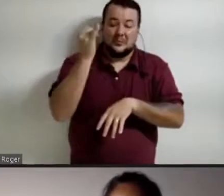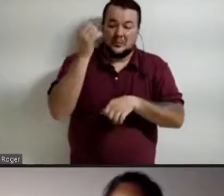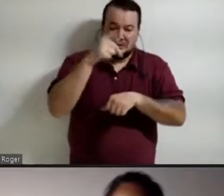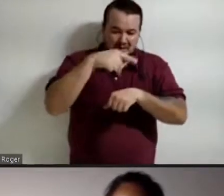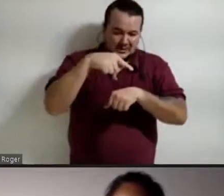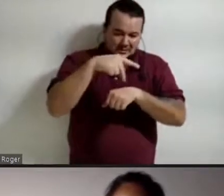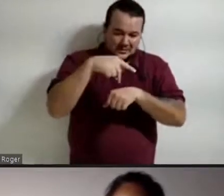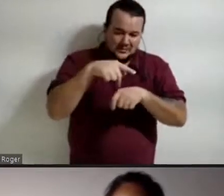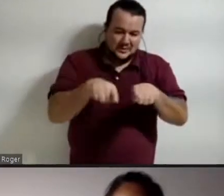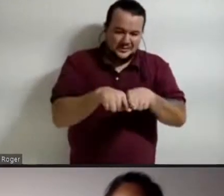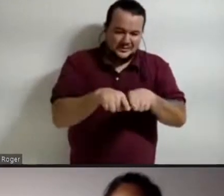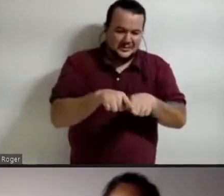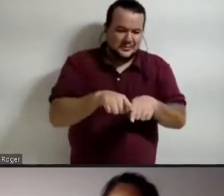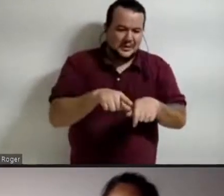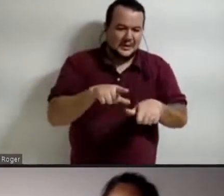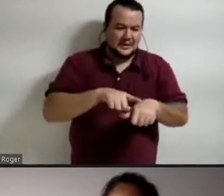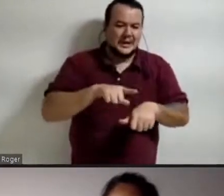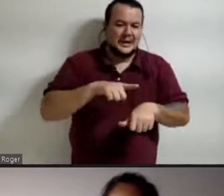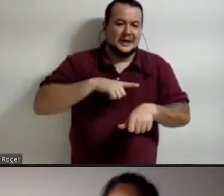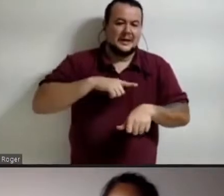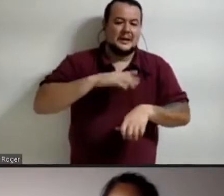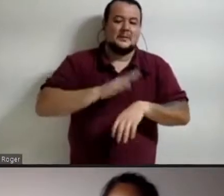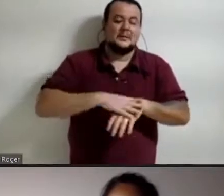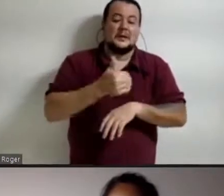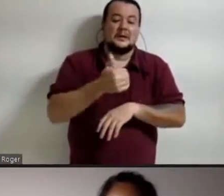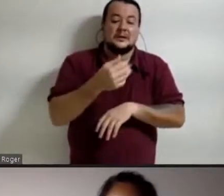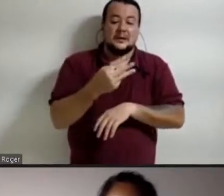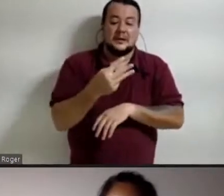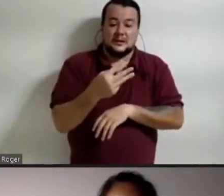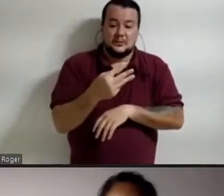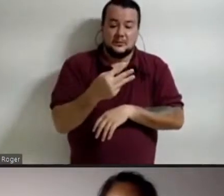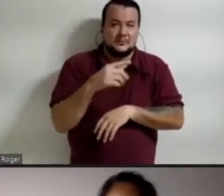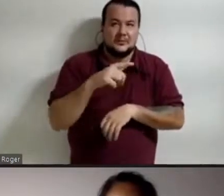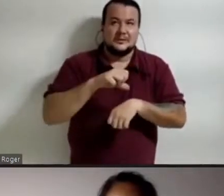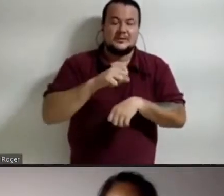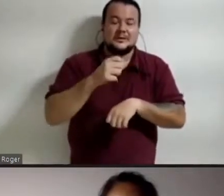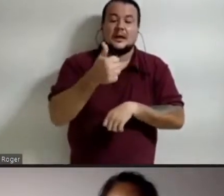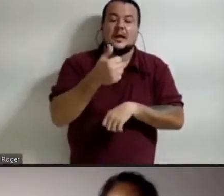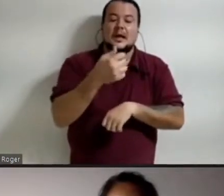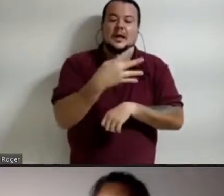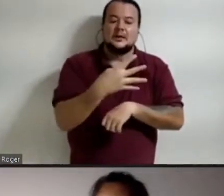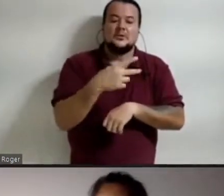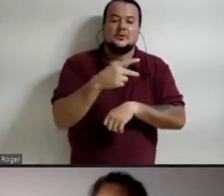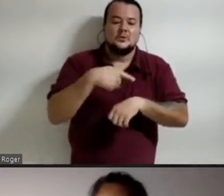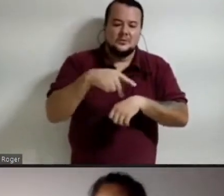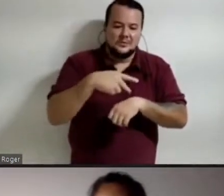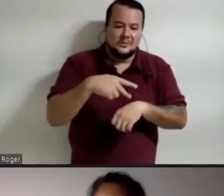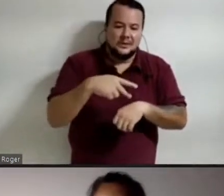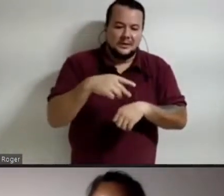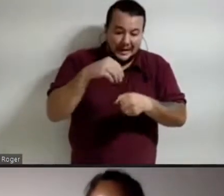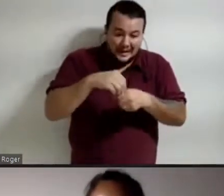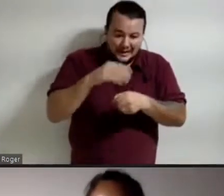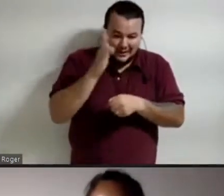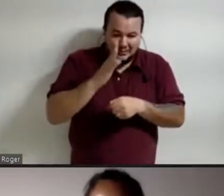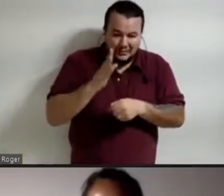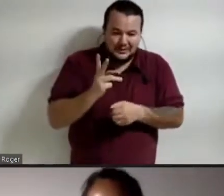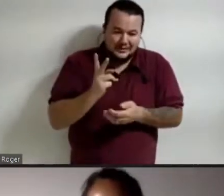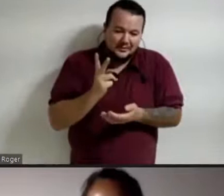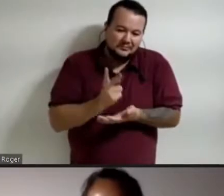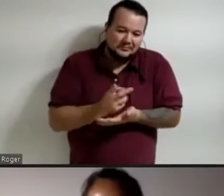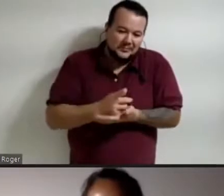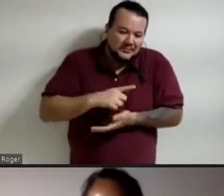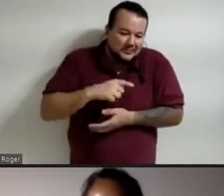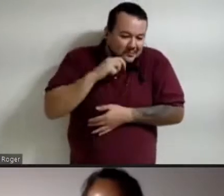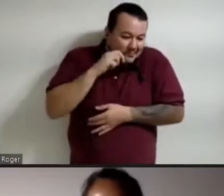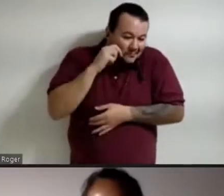países, além da Espanha, e a do Brasil ela sempre esteve muito mais tímida com projetos mais localizados. Quando a gente colocou